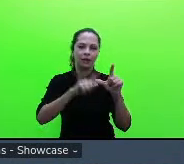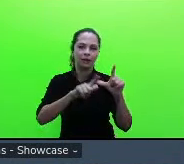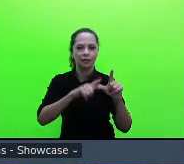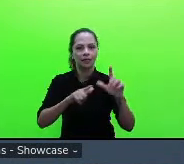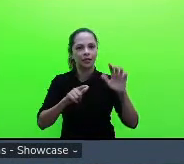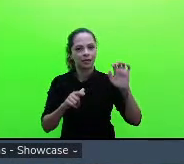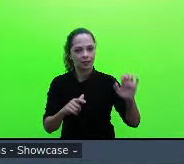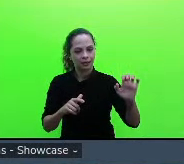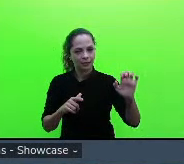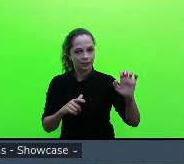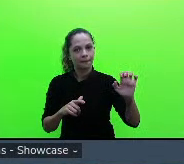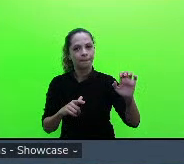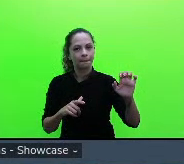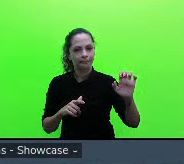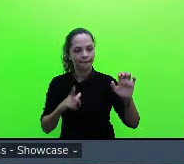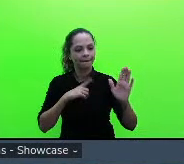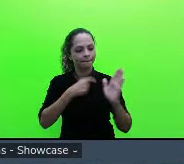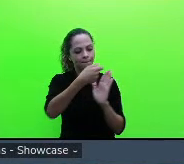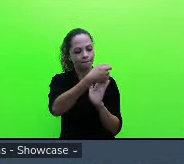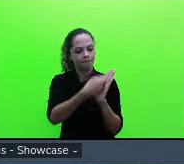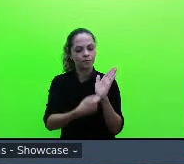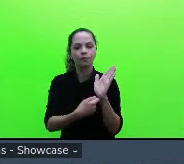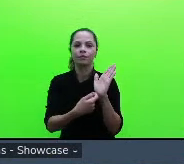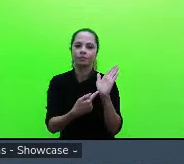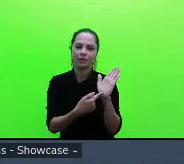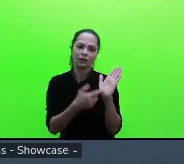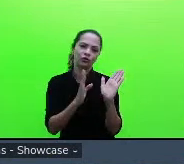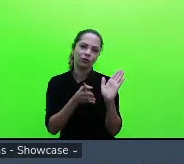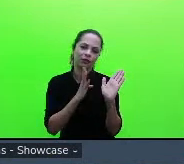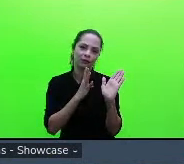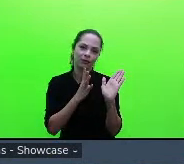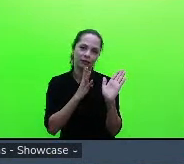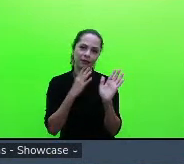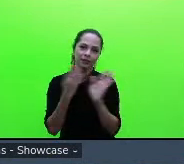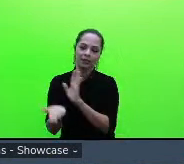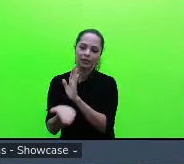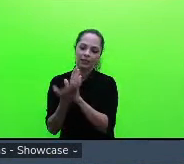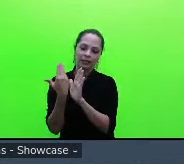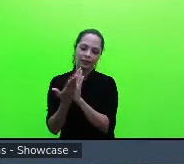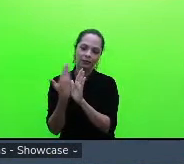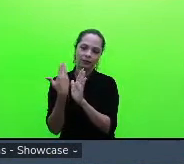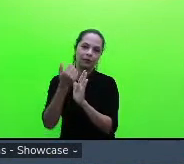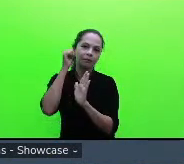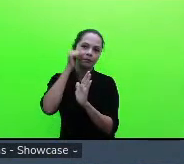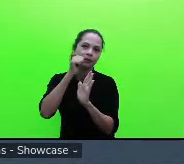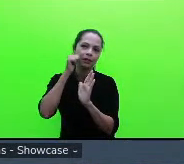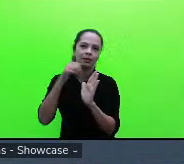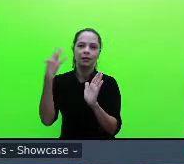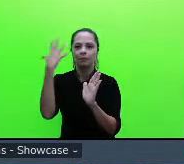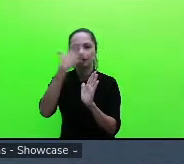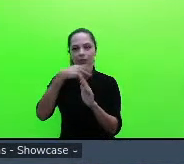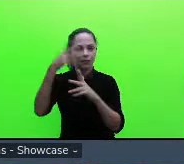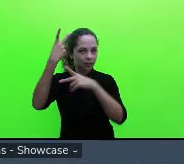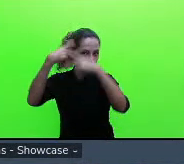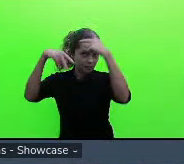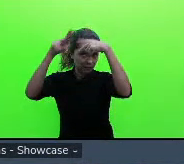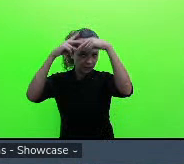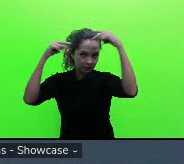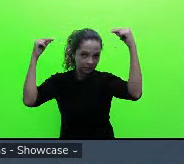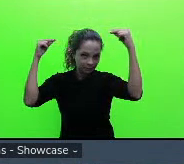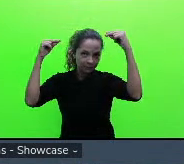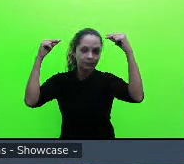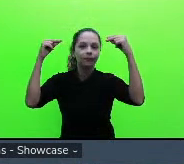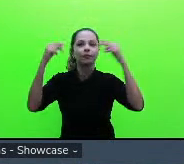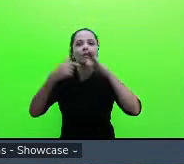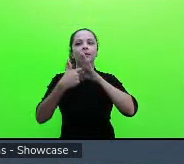esse texto que já é conhecido e o livro a menina bonita do laço de fita foi trabalhado na semana da consciência